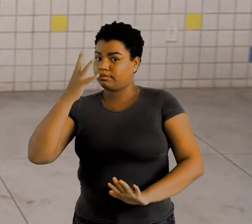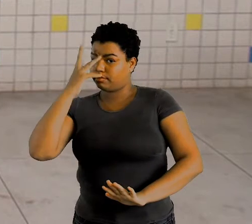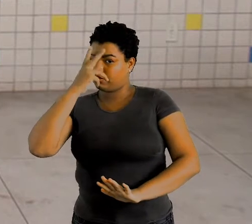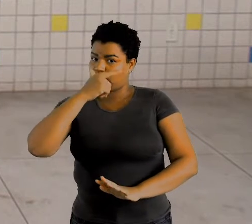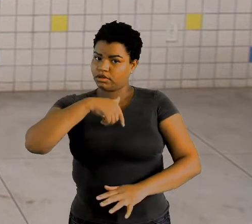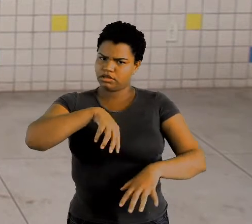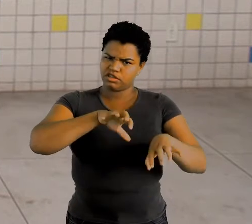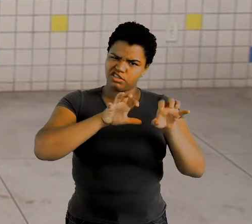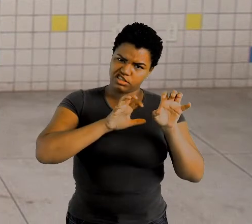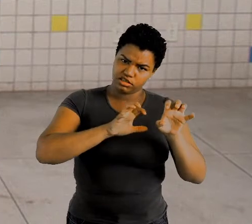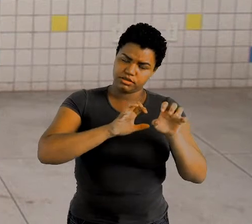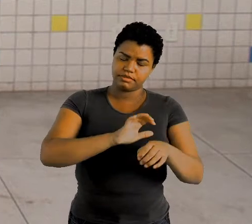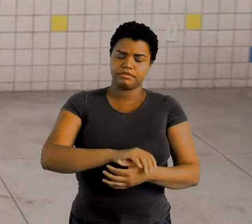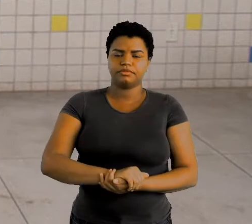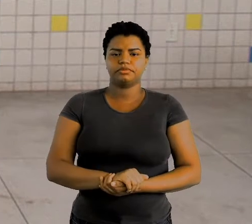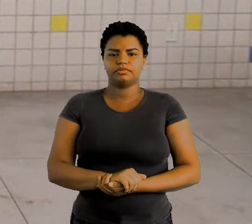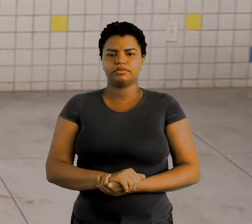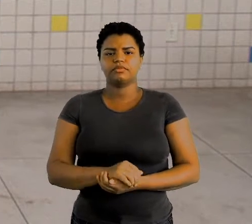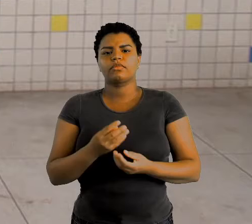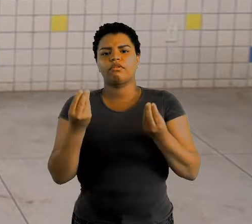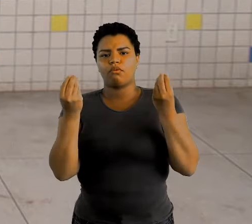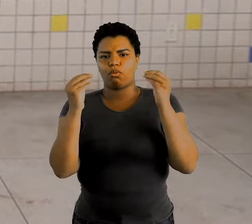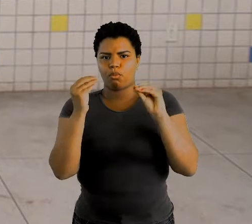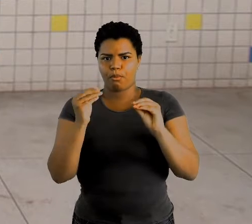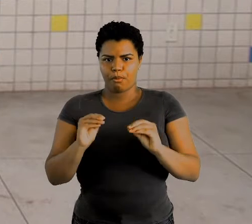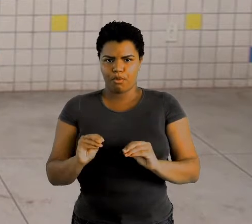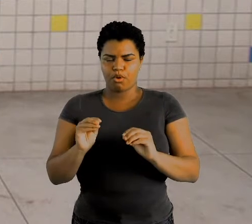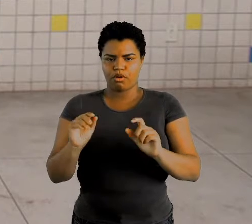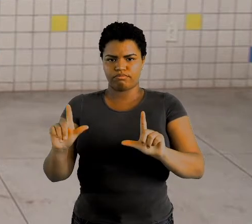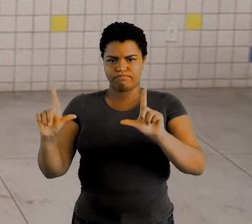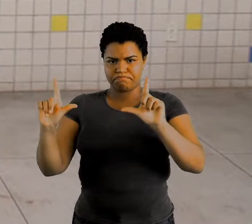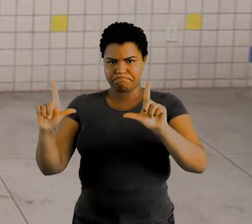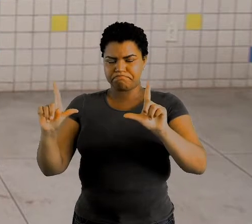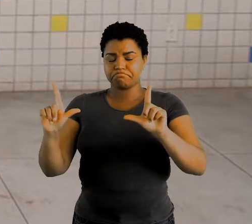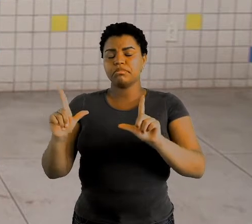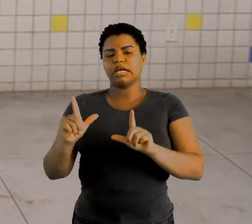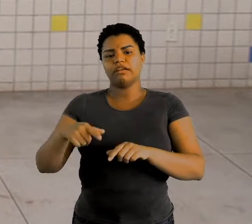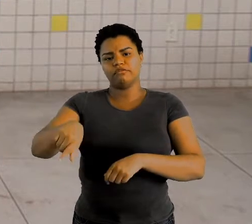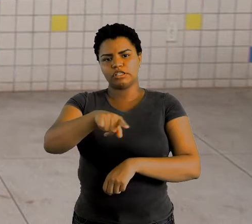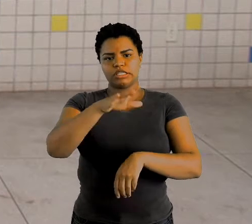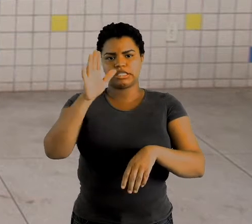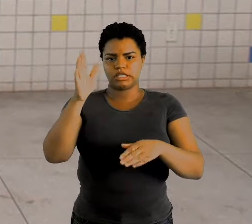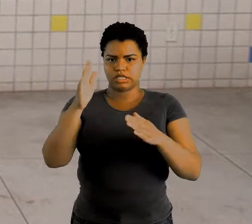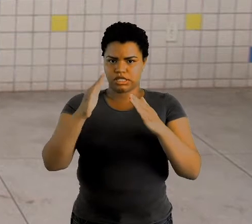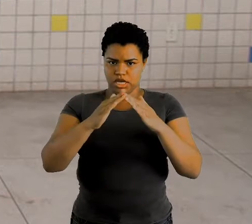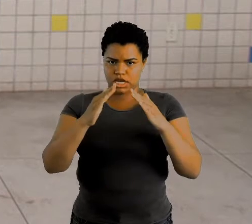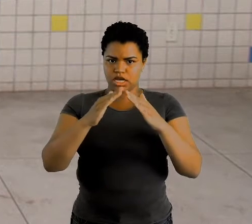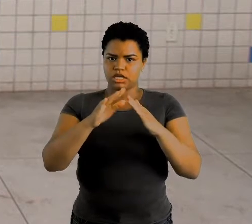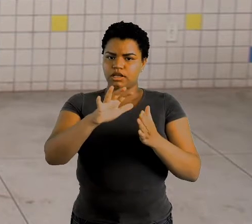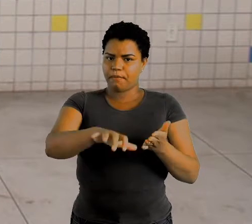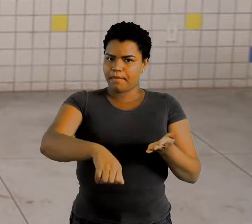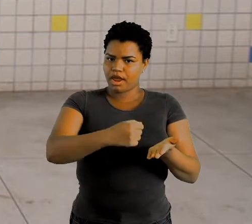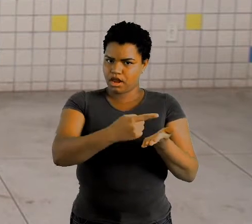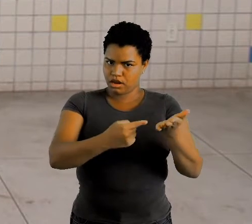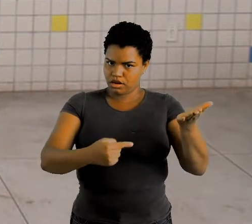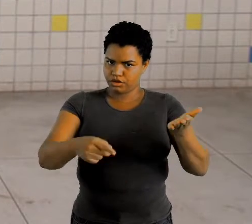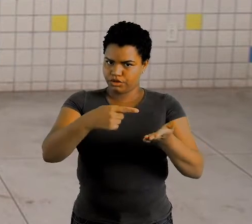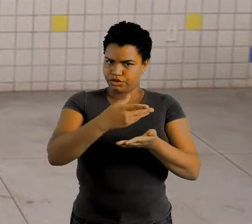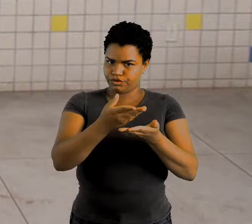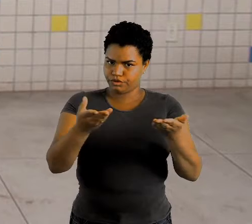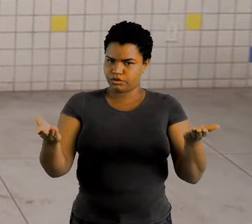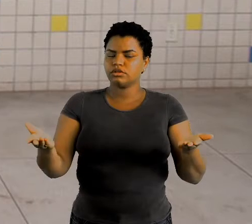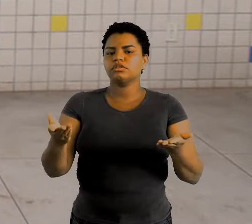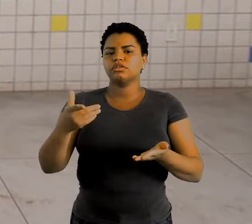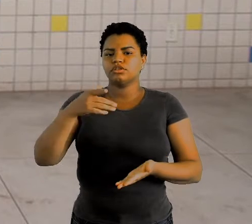fera, vou colocar na lousa e vocês em casa vão pegar o caderno de vocês de língua